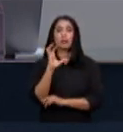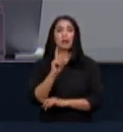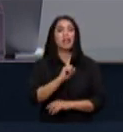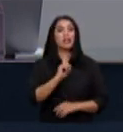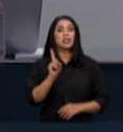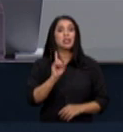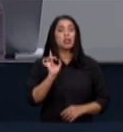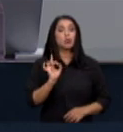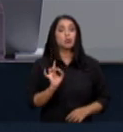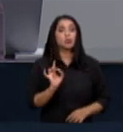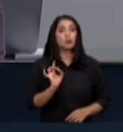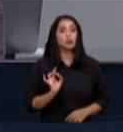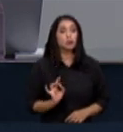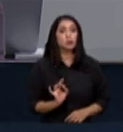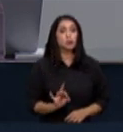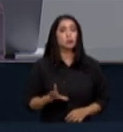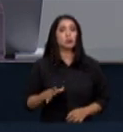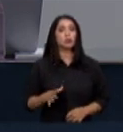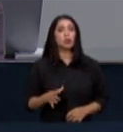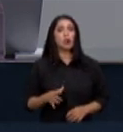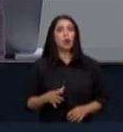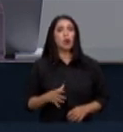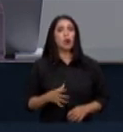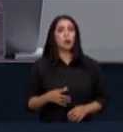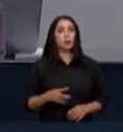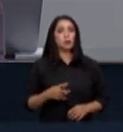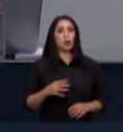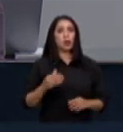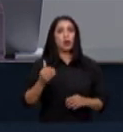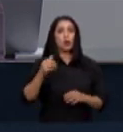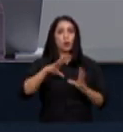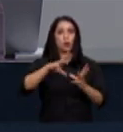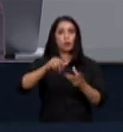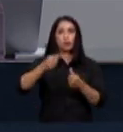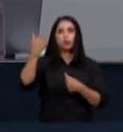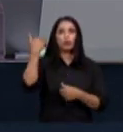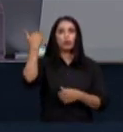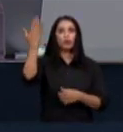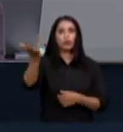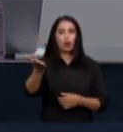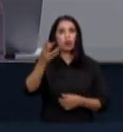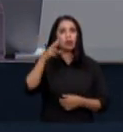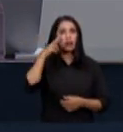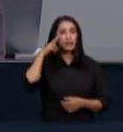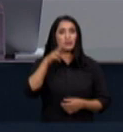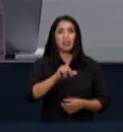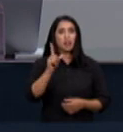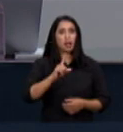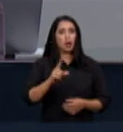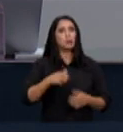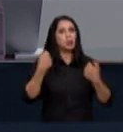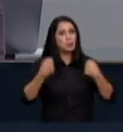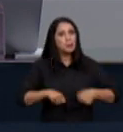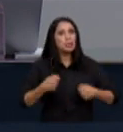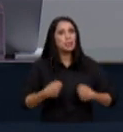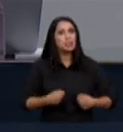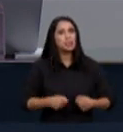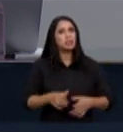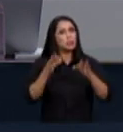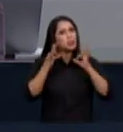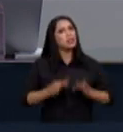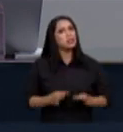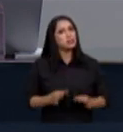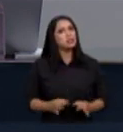propriamente por uma questão de imagem internacional mas por uma questão de conteúdo é porque essa é a coisa